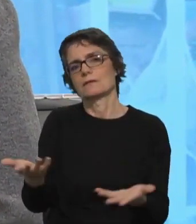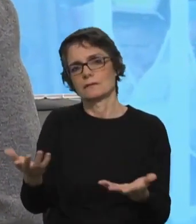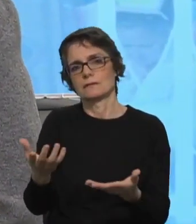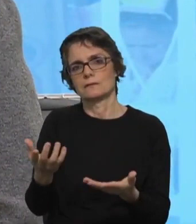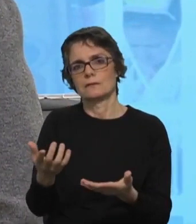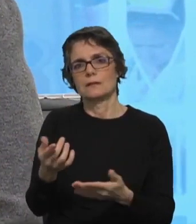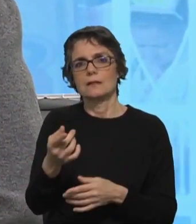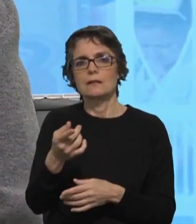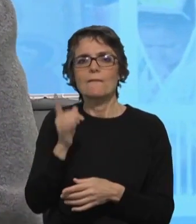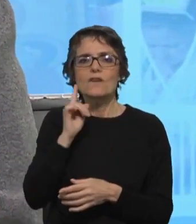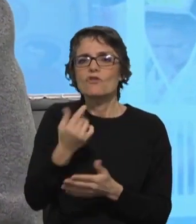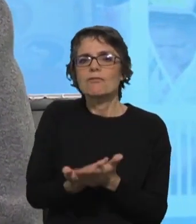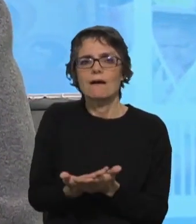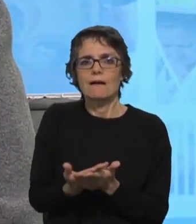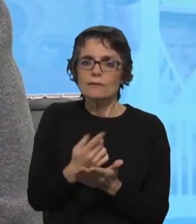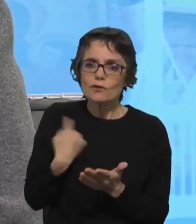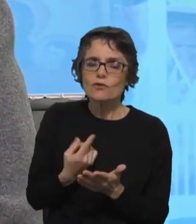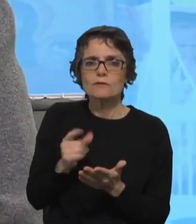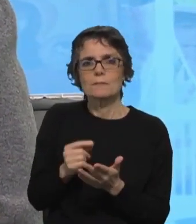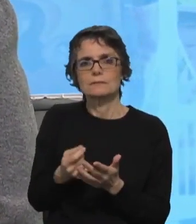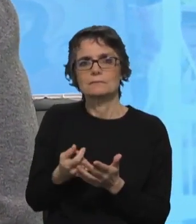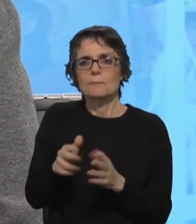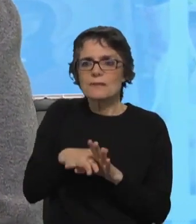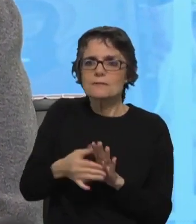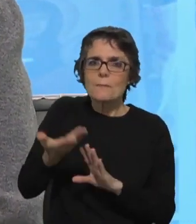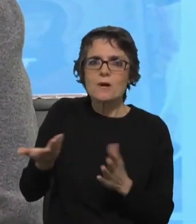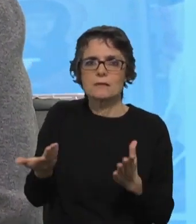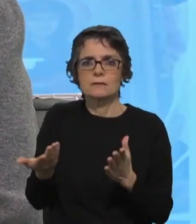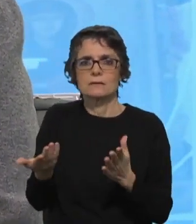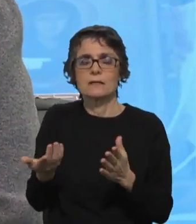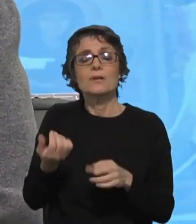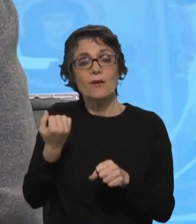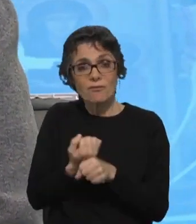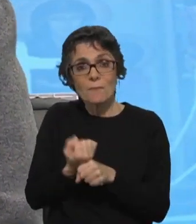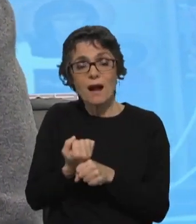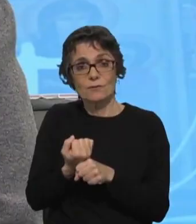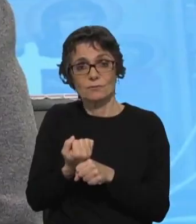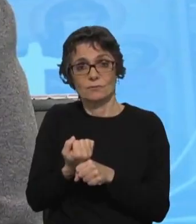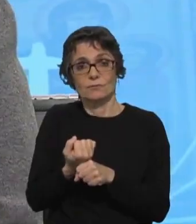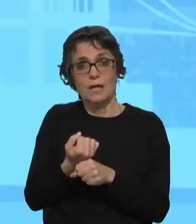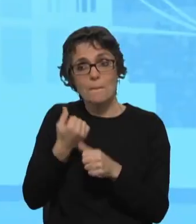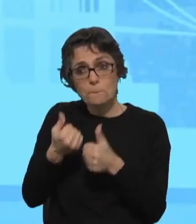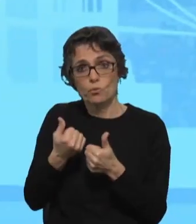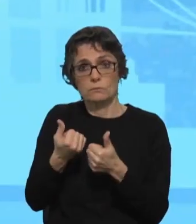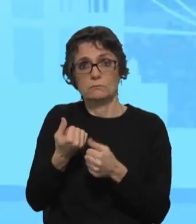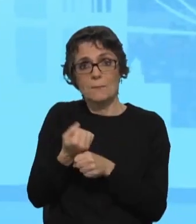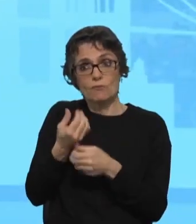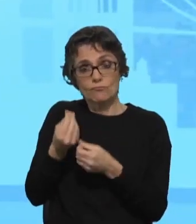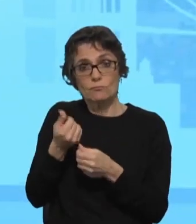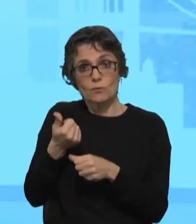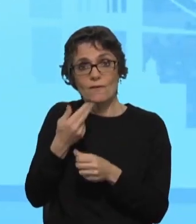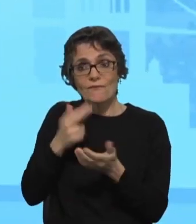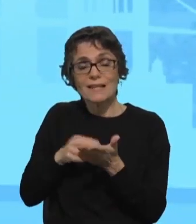uma mais-valia de podermos chegar mais próximos, porque só se faz um bom trabalho, só conseguimos fazer um trabalho efetivamente bom